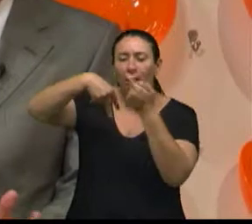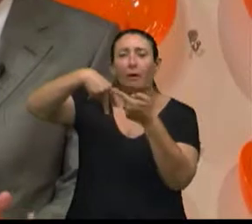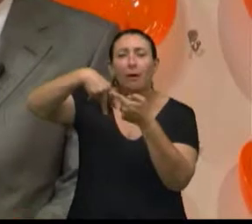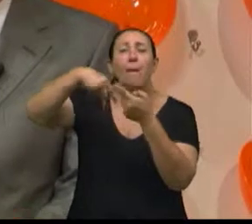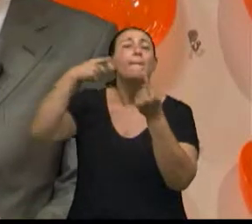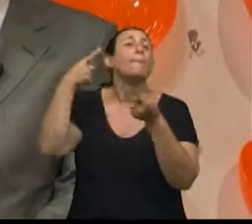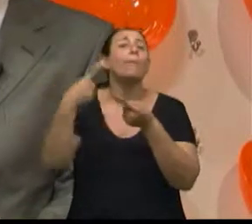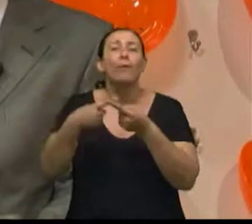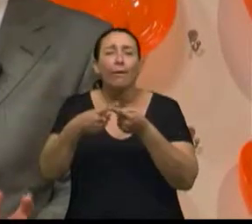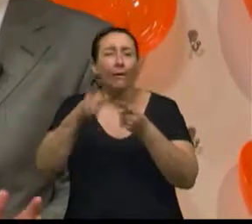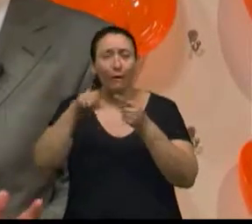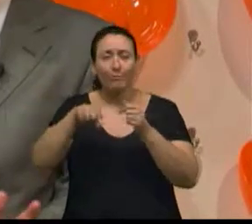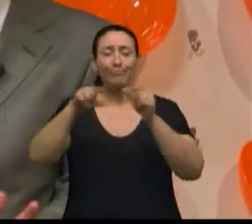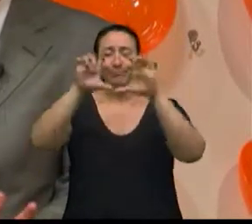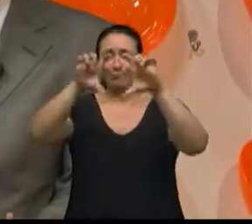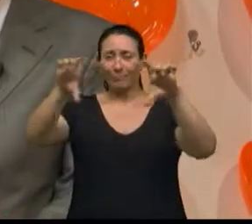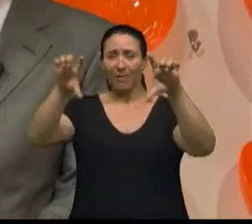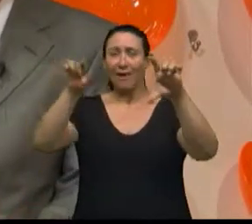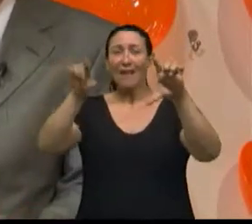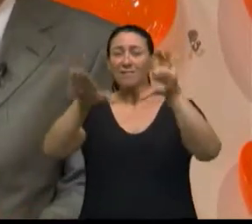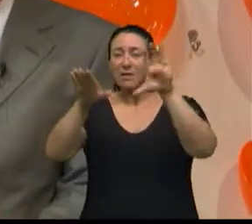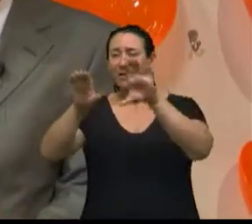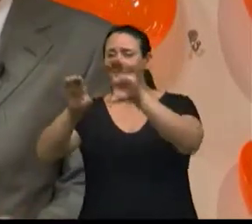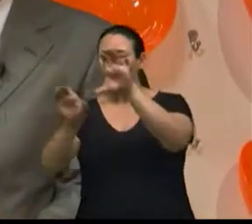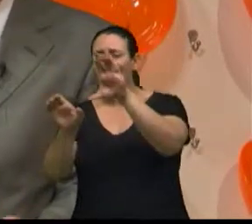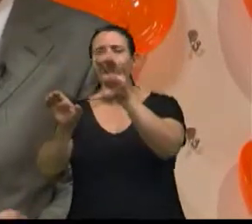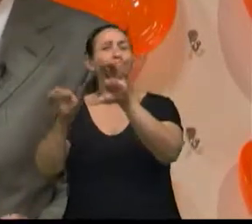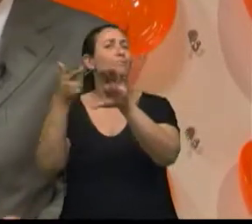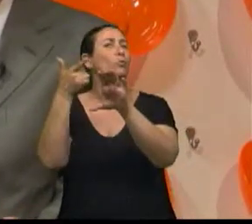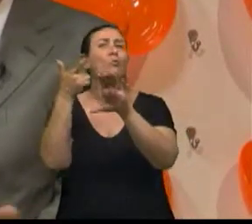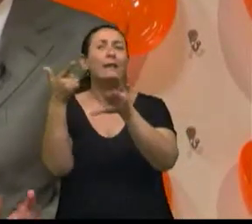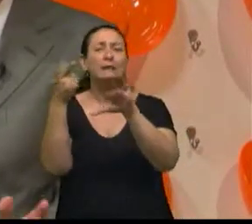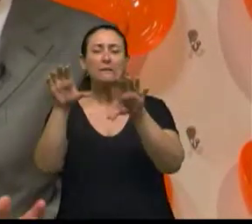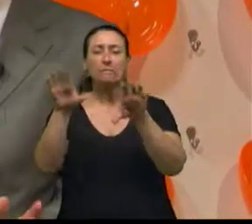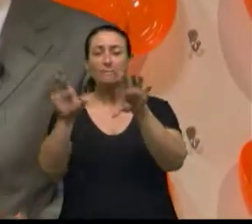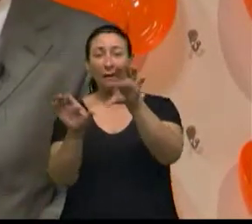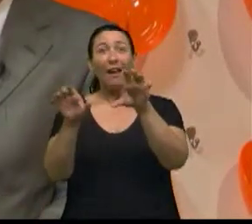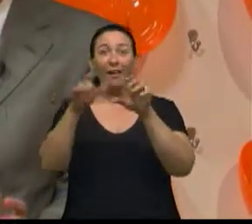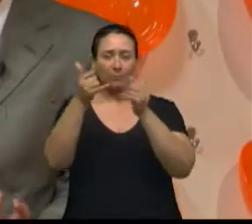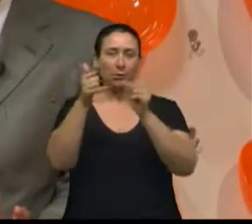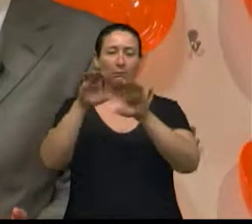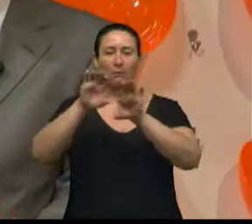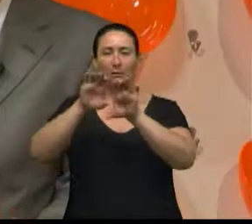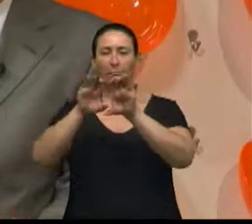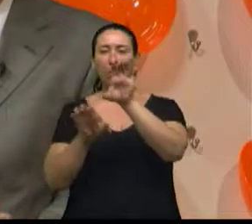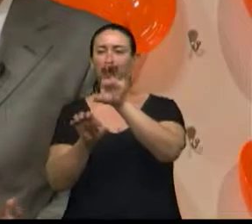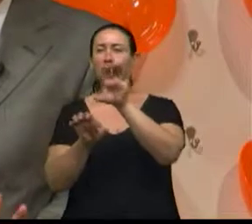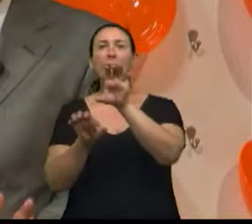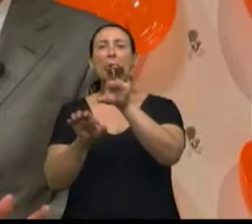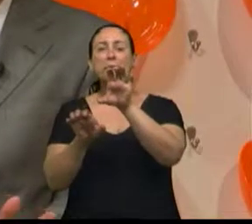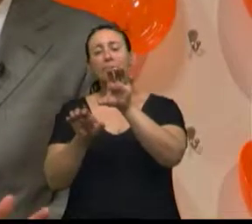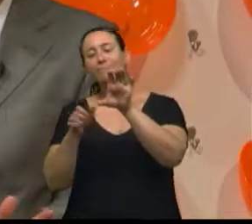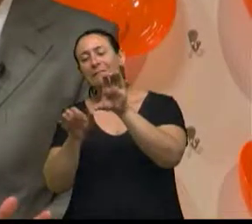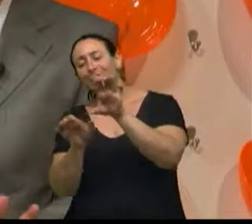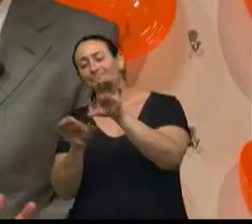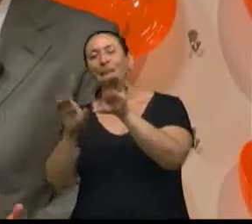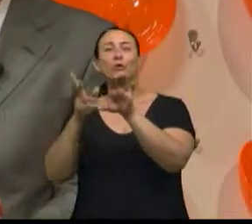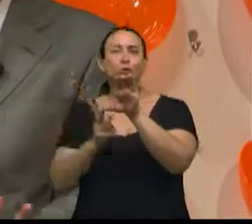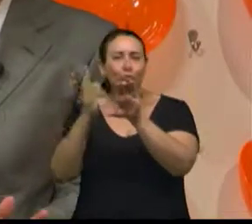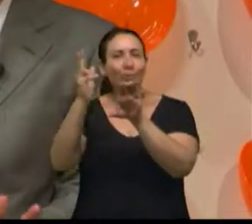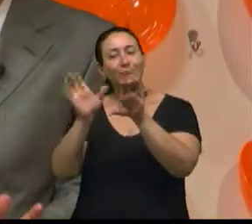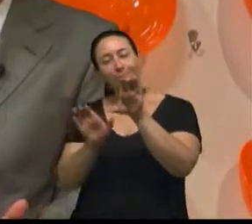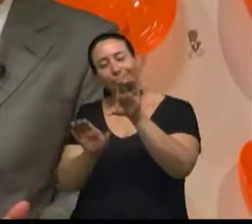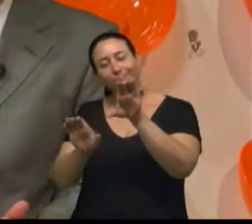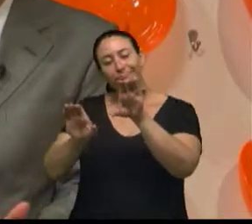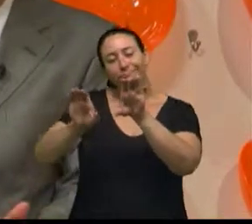ocorrido, não tem como cicatrizar, né? Pode haver uma consolidação errada. Além disso, o mínimo que a pessoa teria que